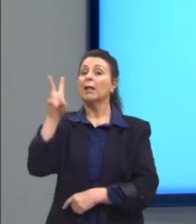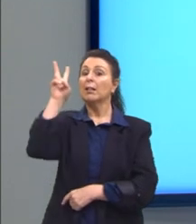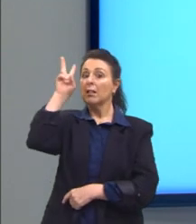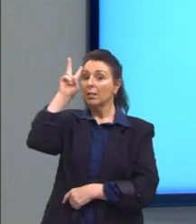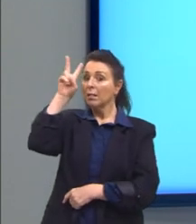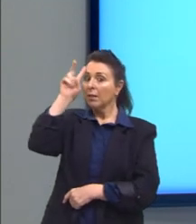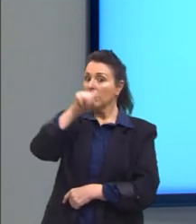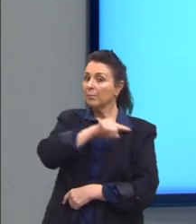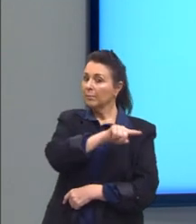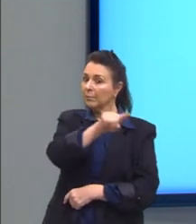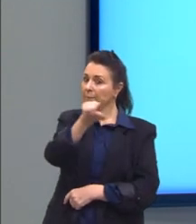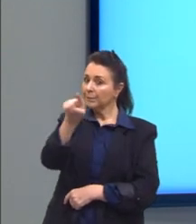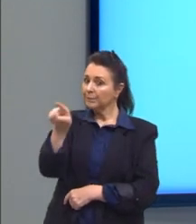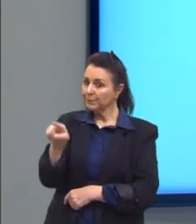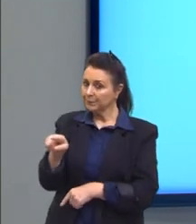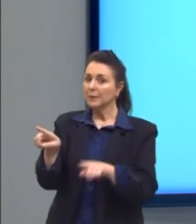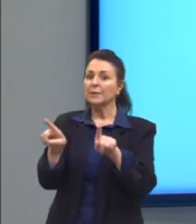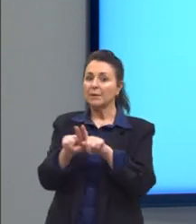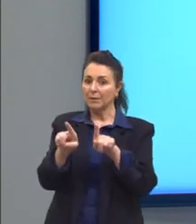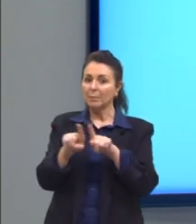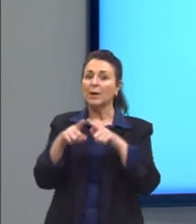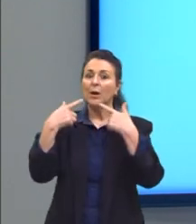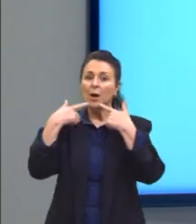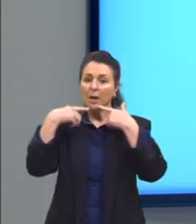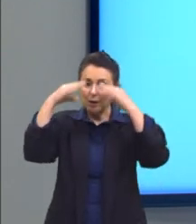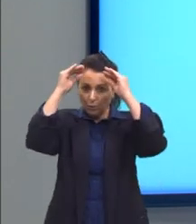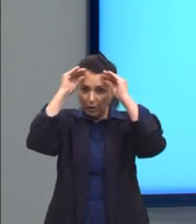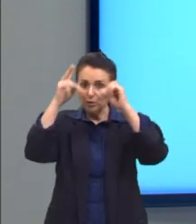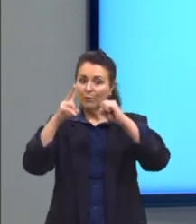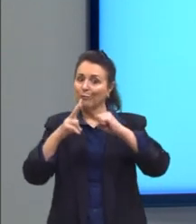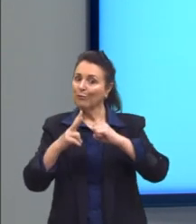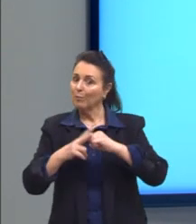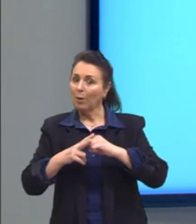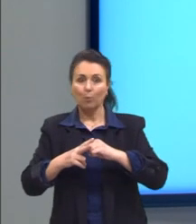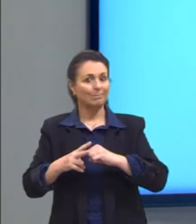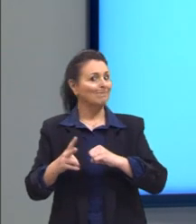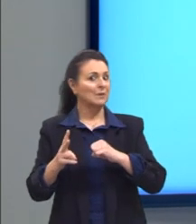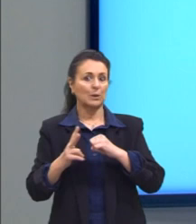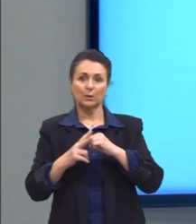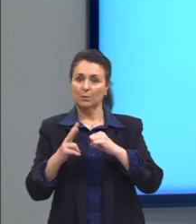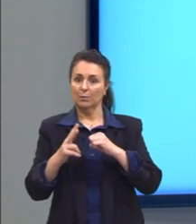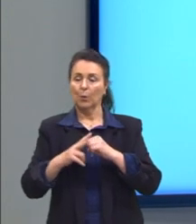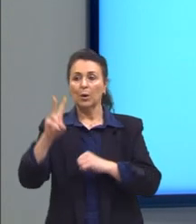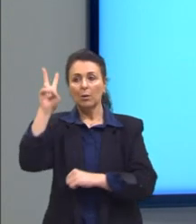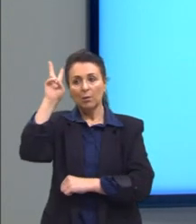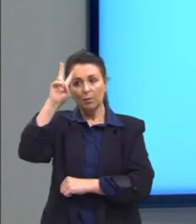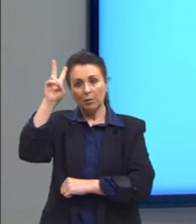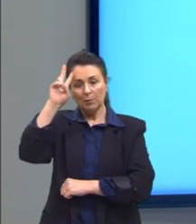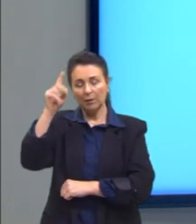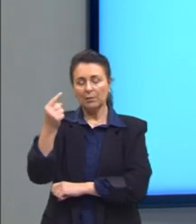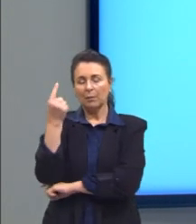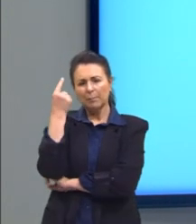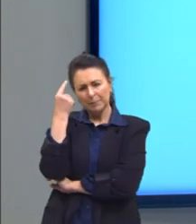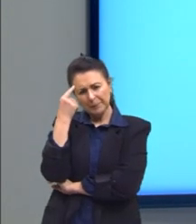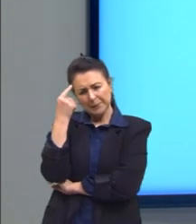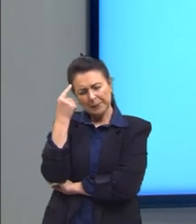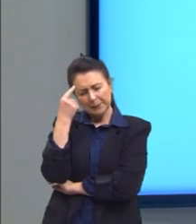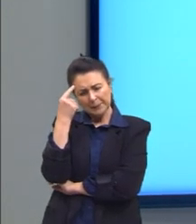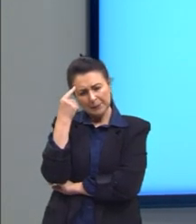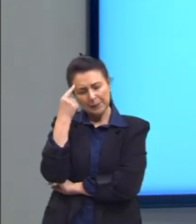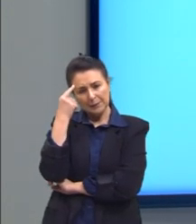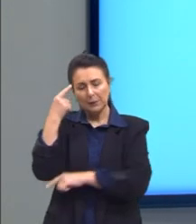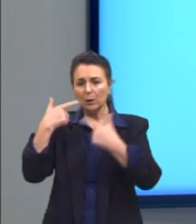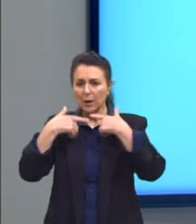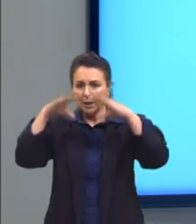também já tivemos aulas sobre linguagem verbal e não verbal. Mas lembrando que aqui a gente está pensando na linguagem verbal